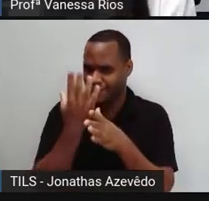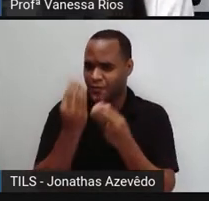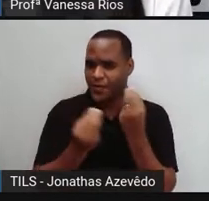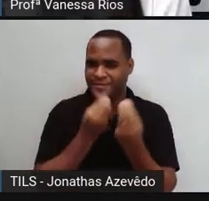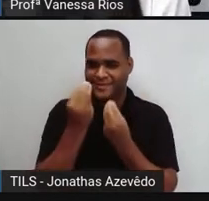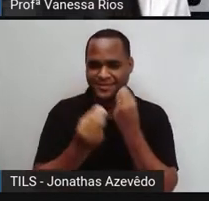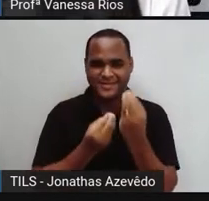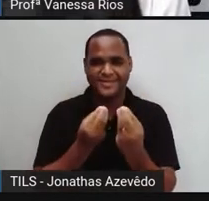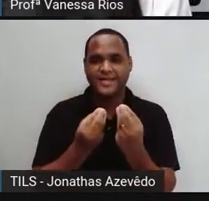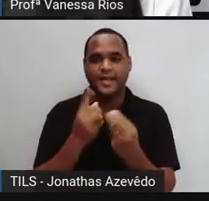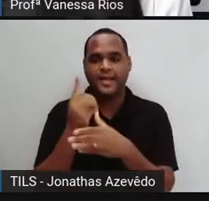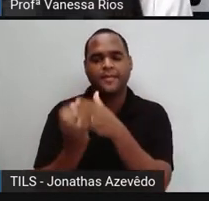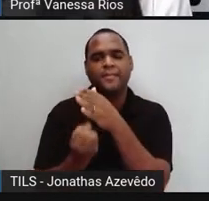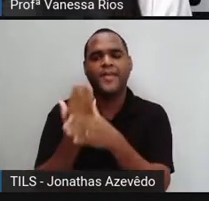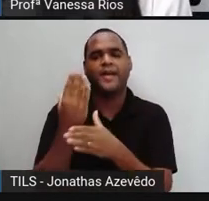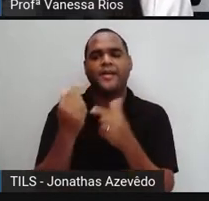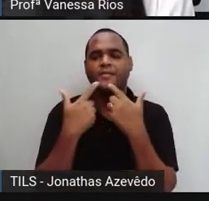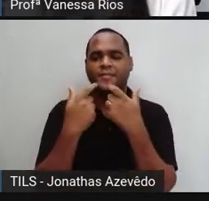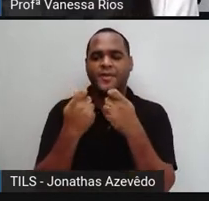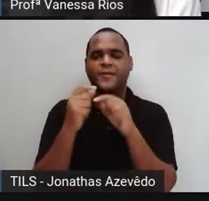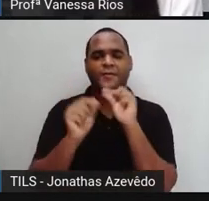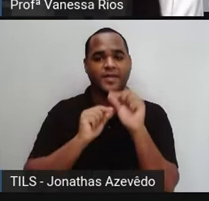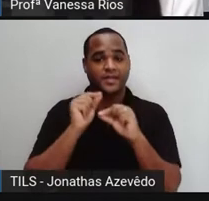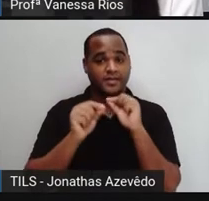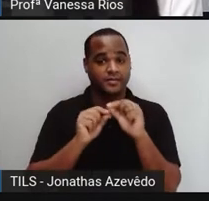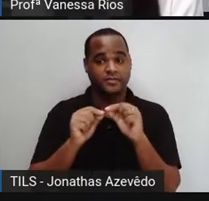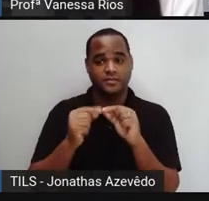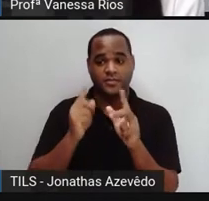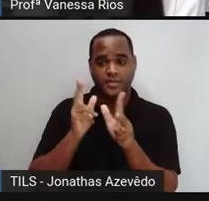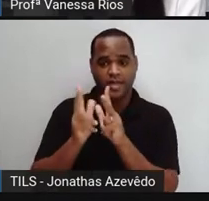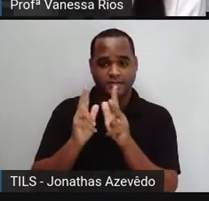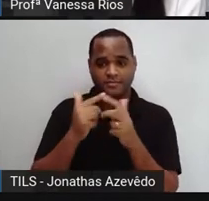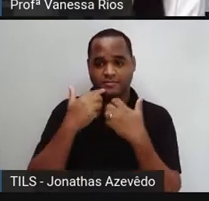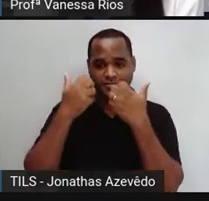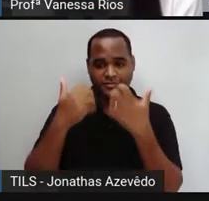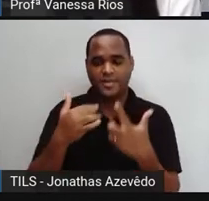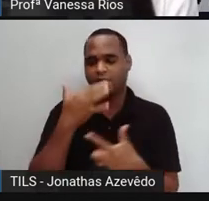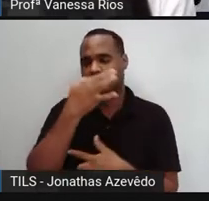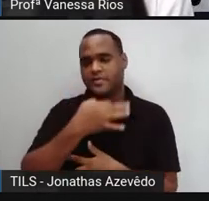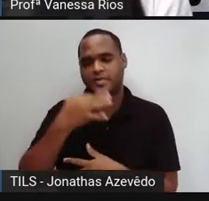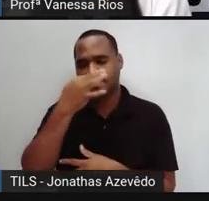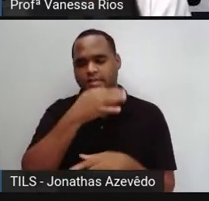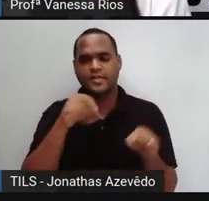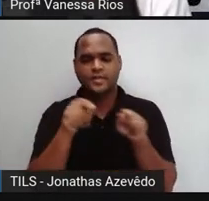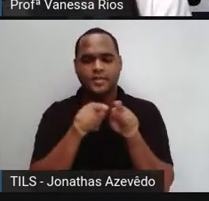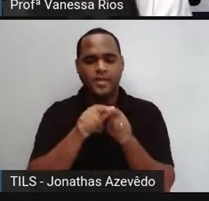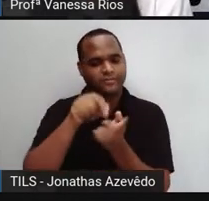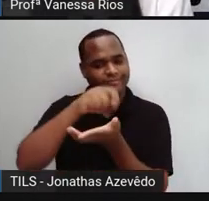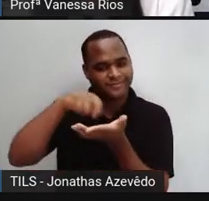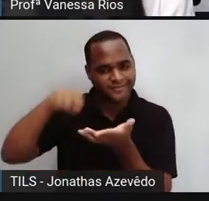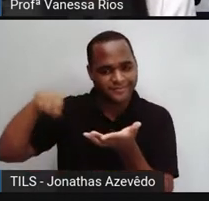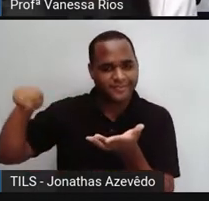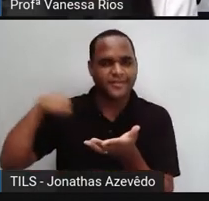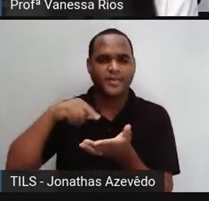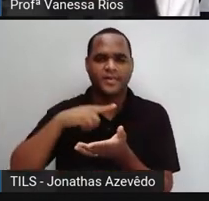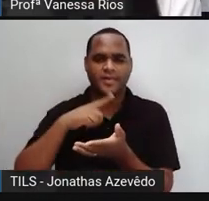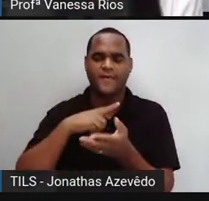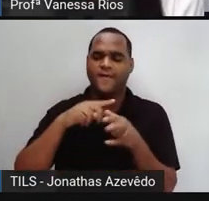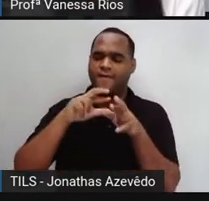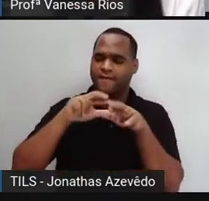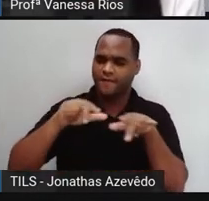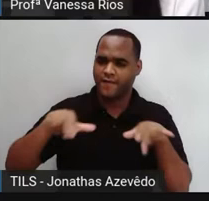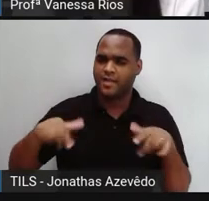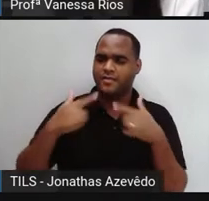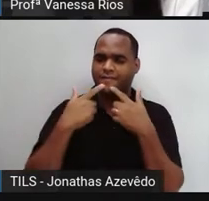como é que ela apareceu. A linguagem falada, oralizada, mas também a linguagem escrita, e os diversos